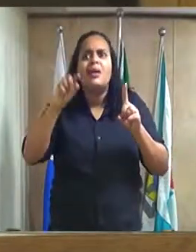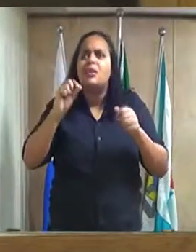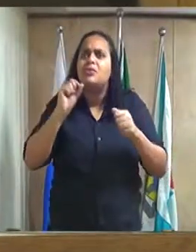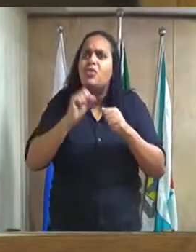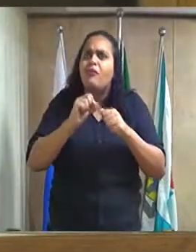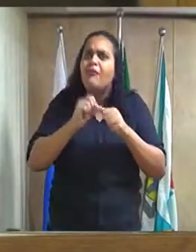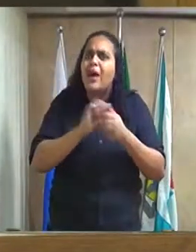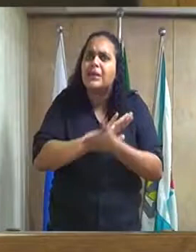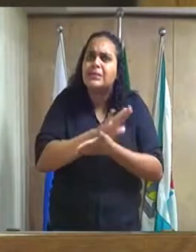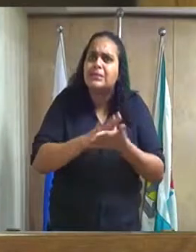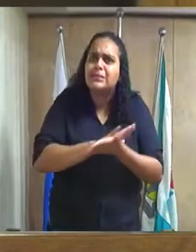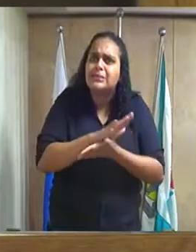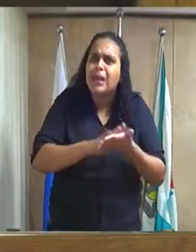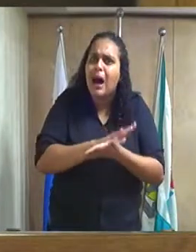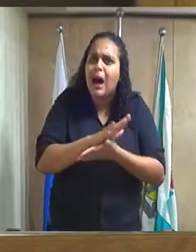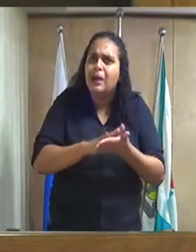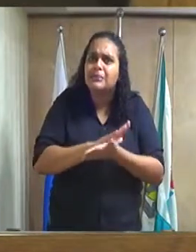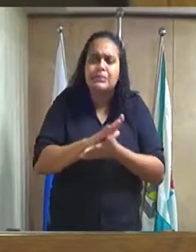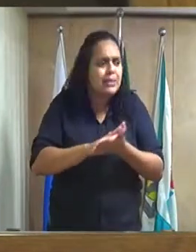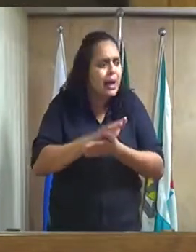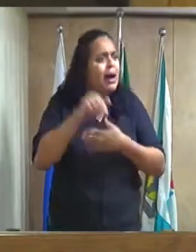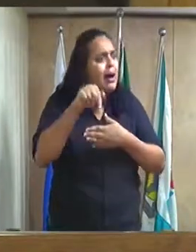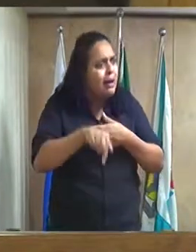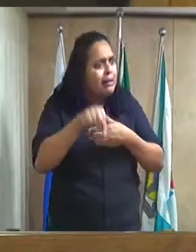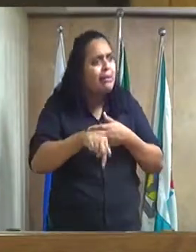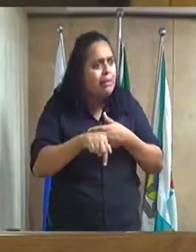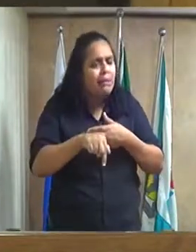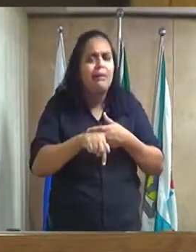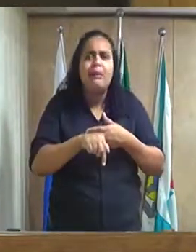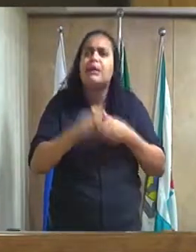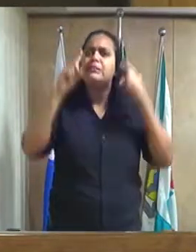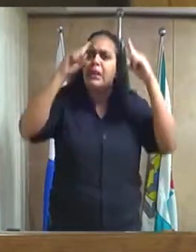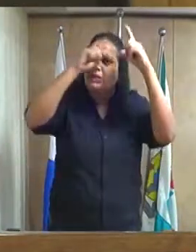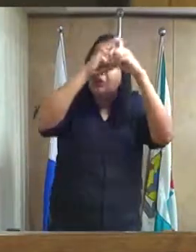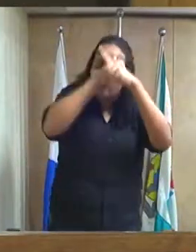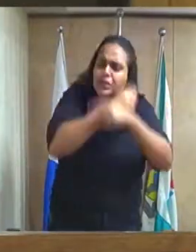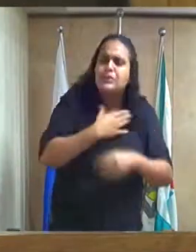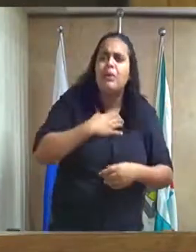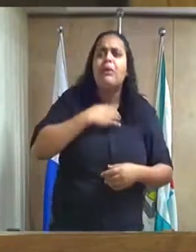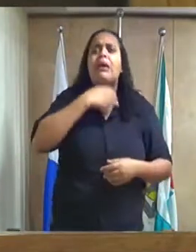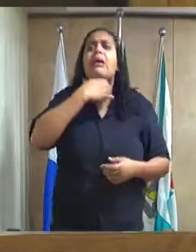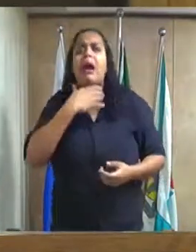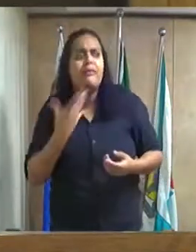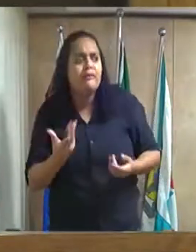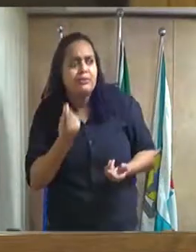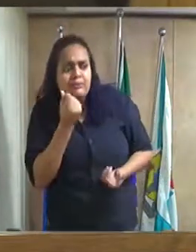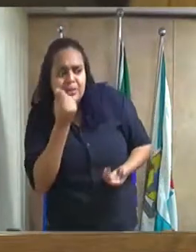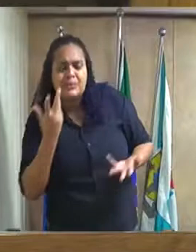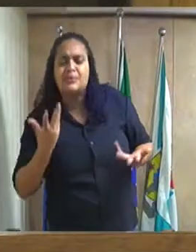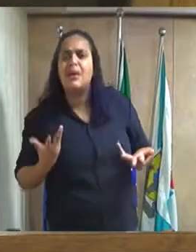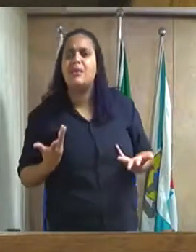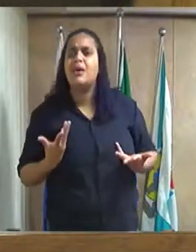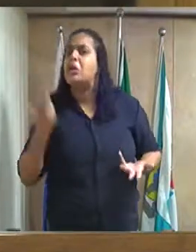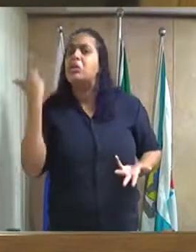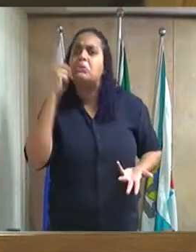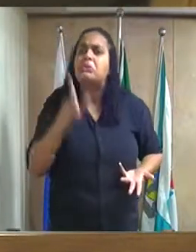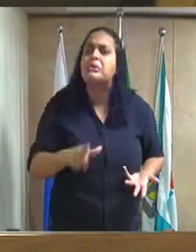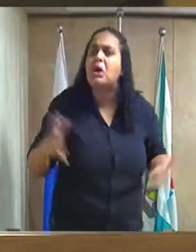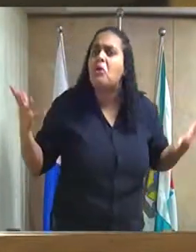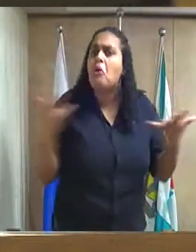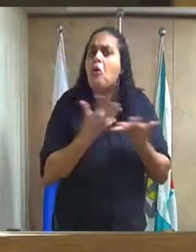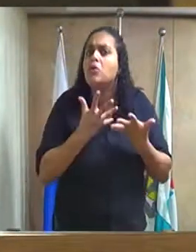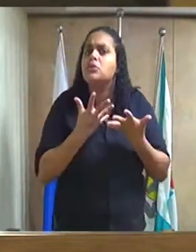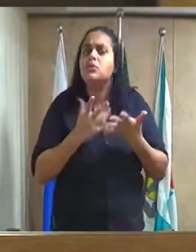município está com dificuldade financeira gravíssima tanto é que não consegue hoje não consegue hoje